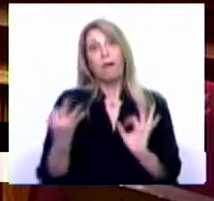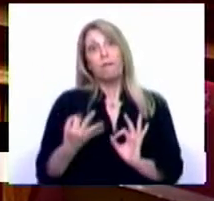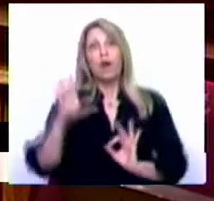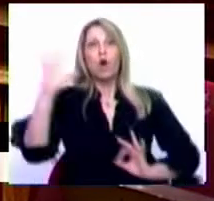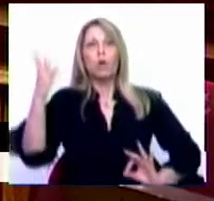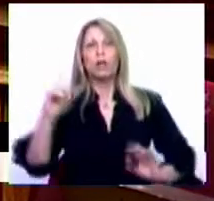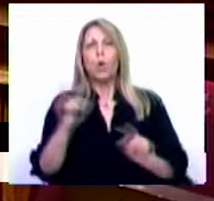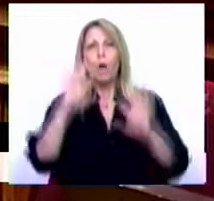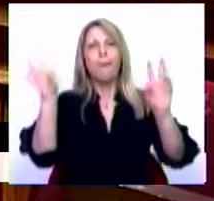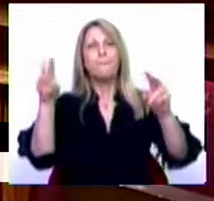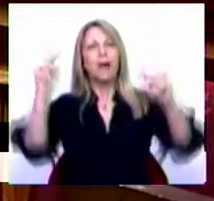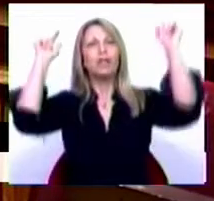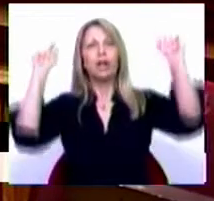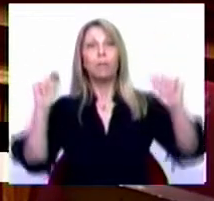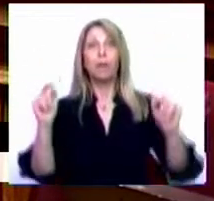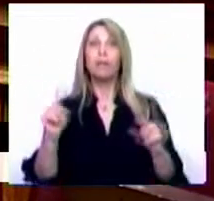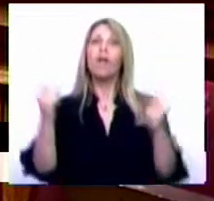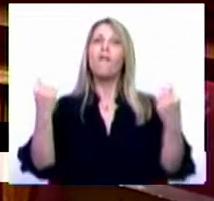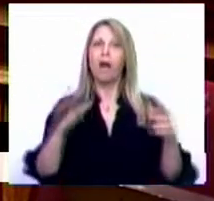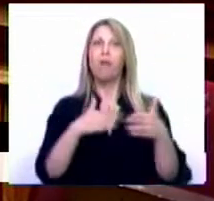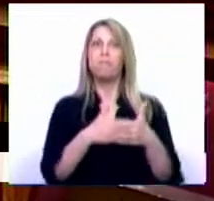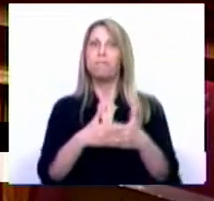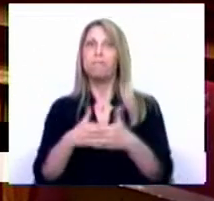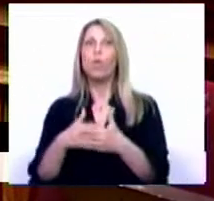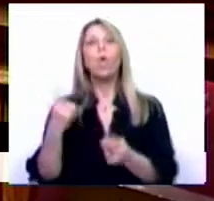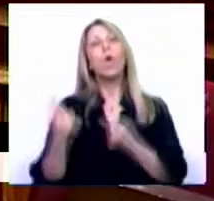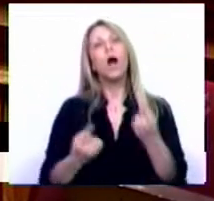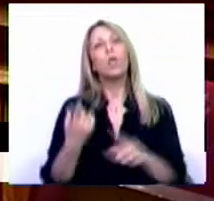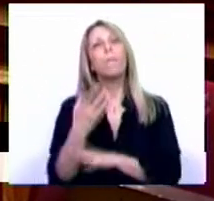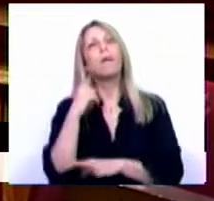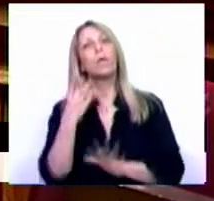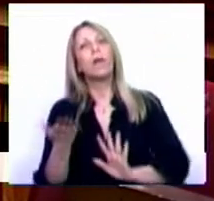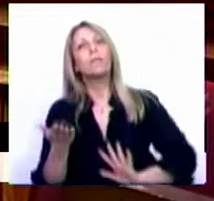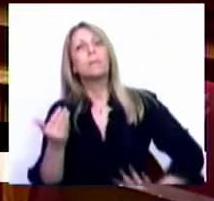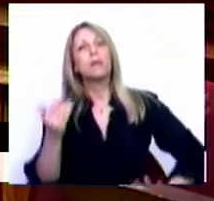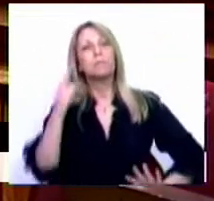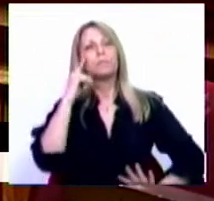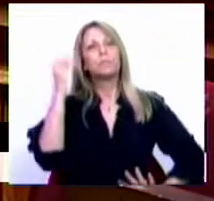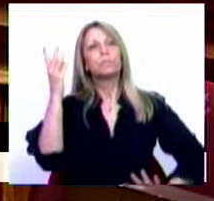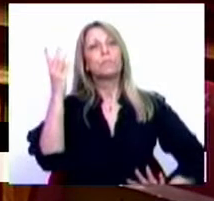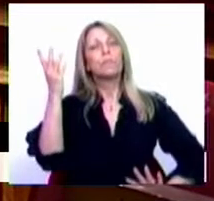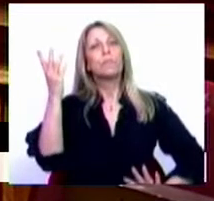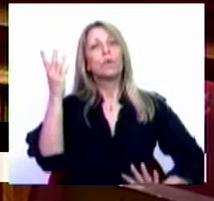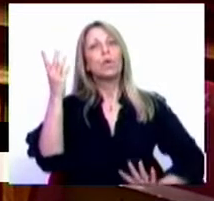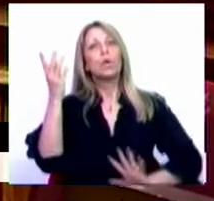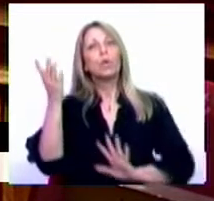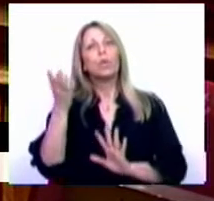e vai-se deparar com resistências ou até alguma incultura na transparência e na filosofia dos dados abertos.